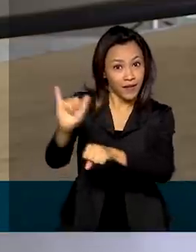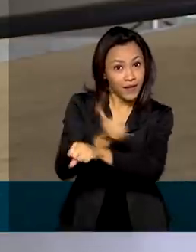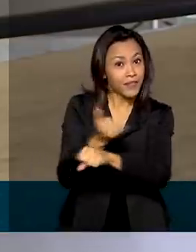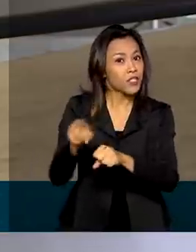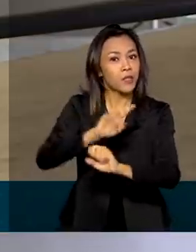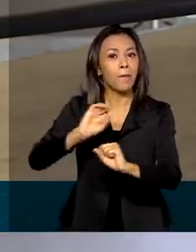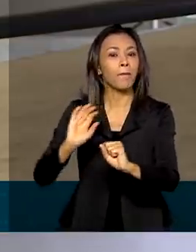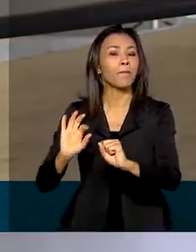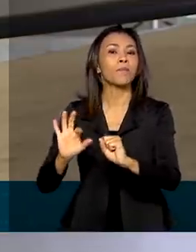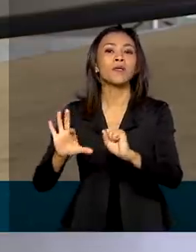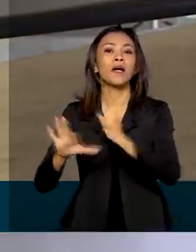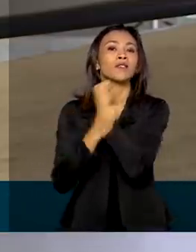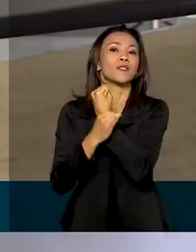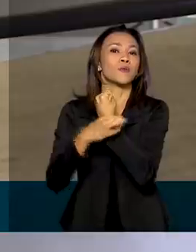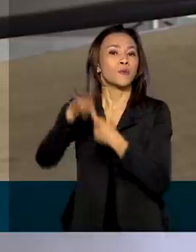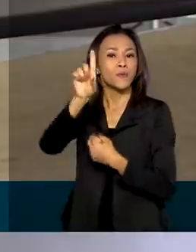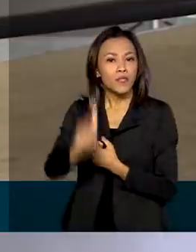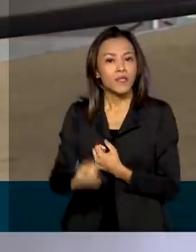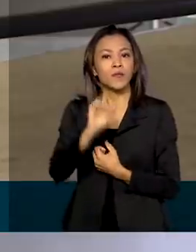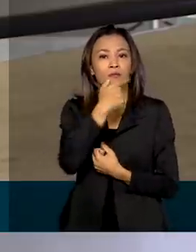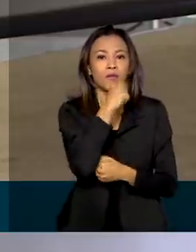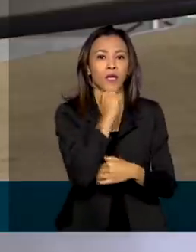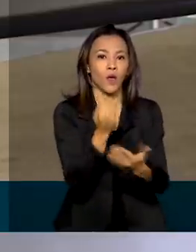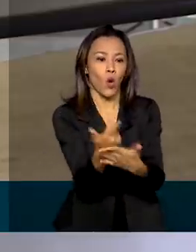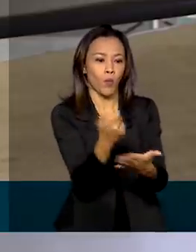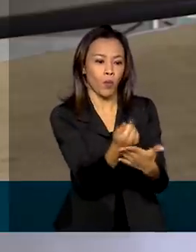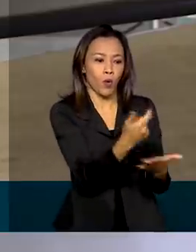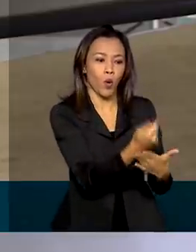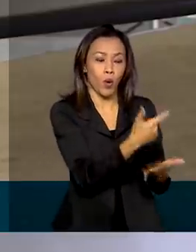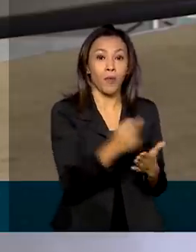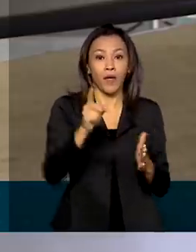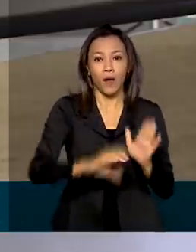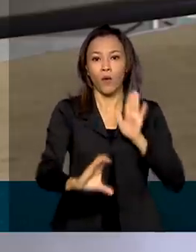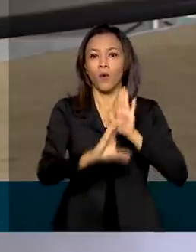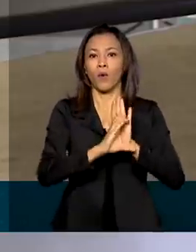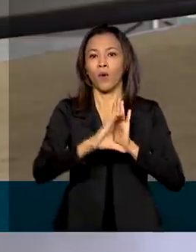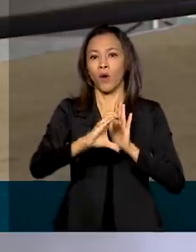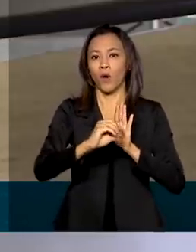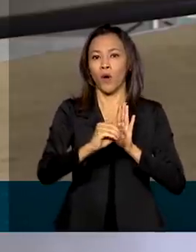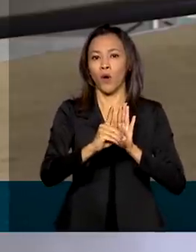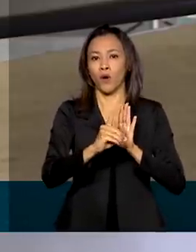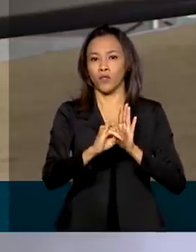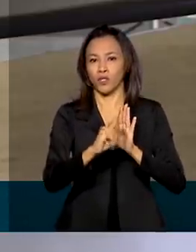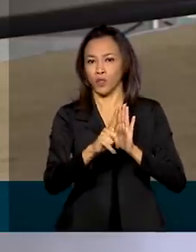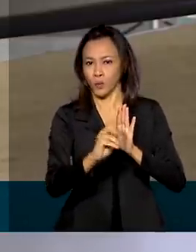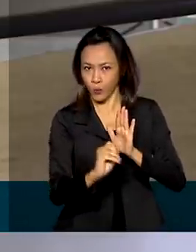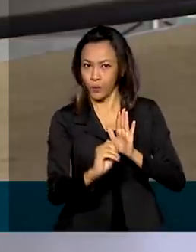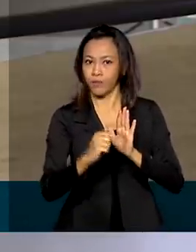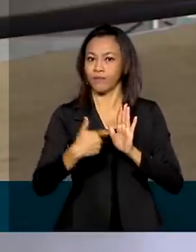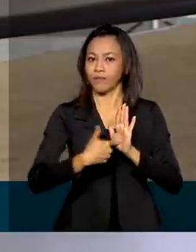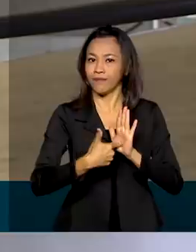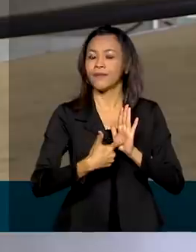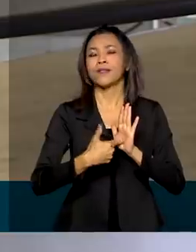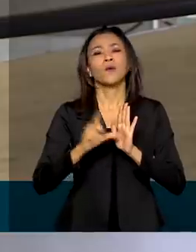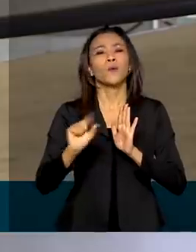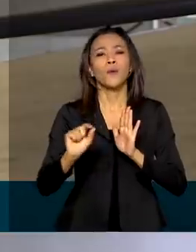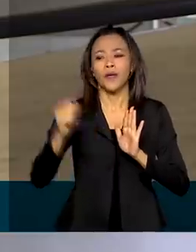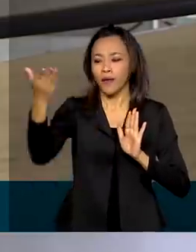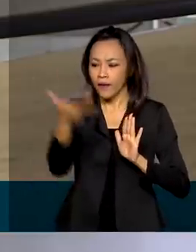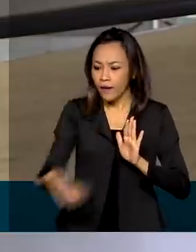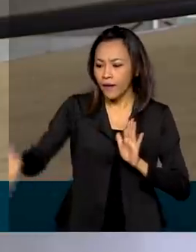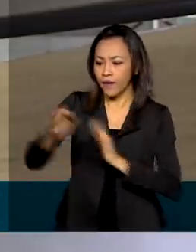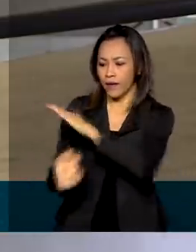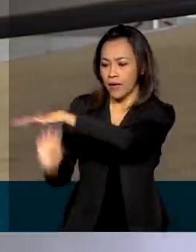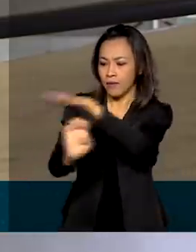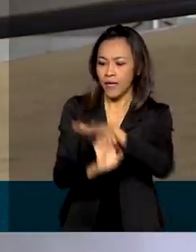direitos, que é o Código de Defesa do Consumidor, que norteia as ações que são permitidas ou não no relacionamento empresa e